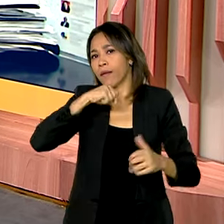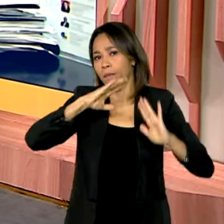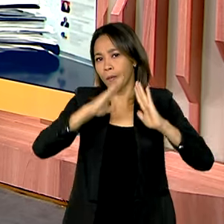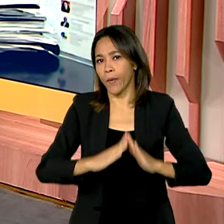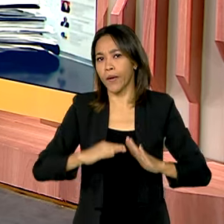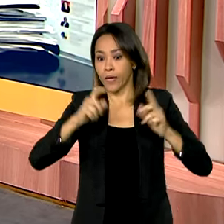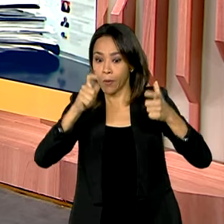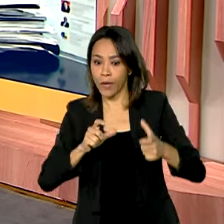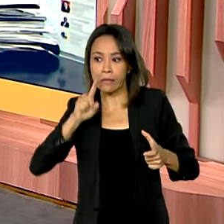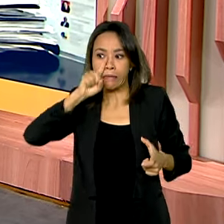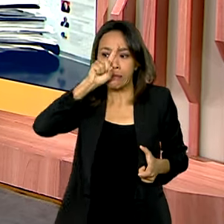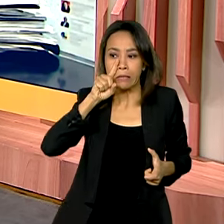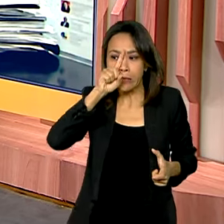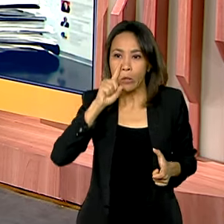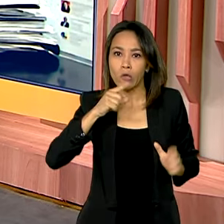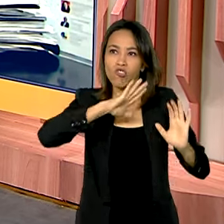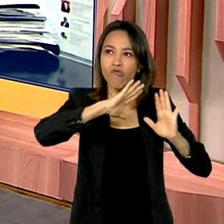risco?